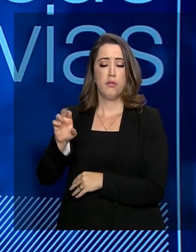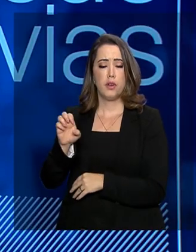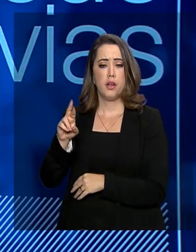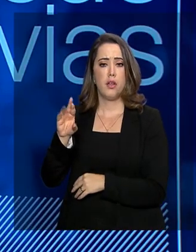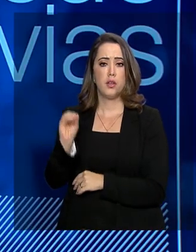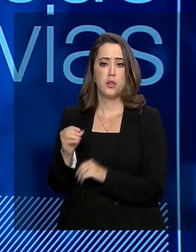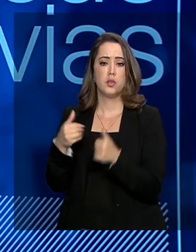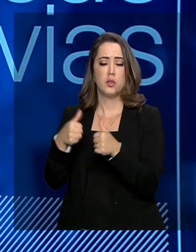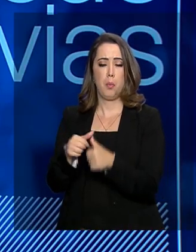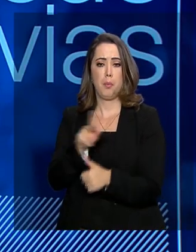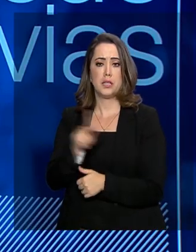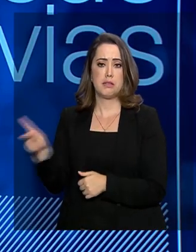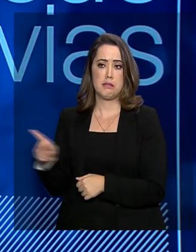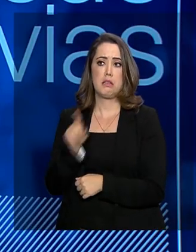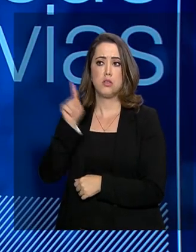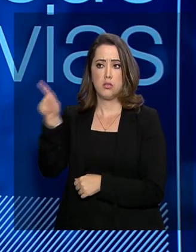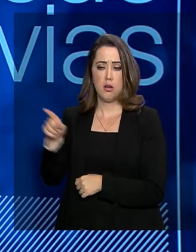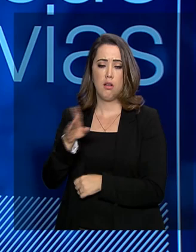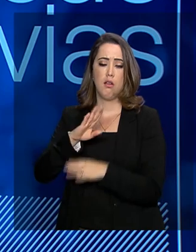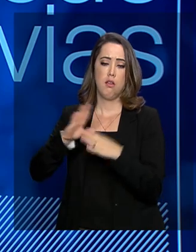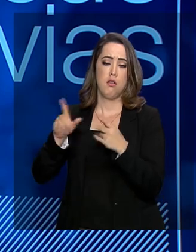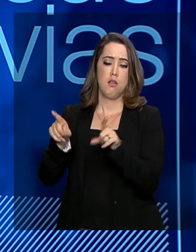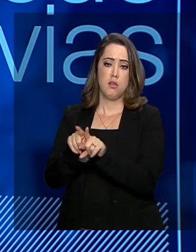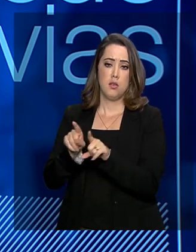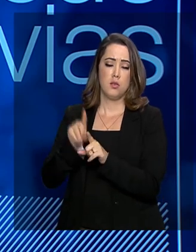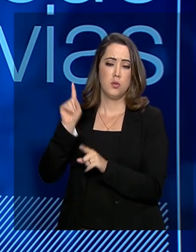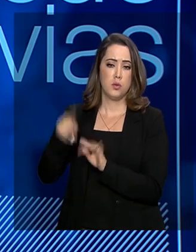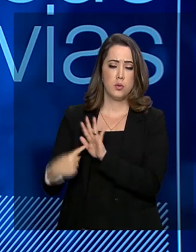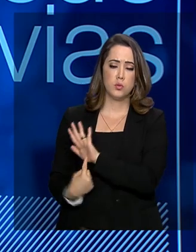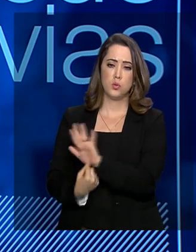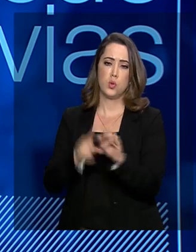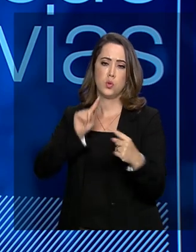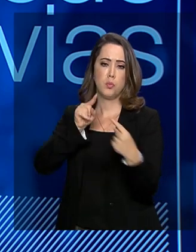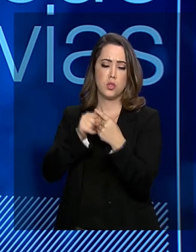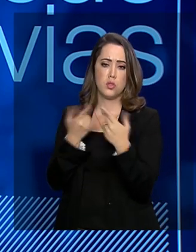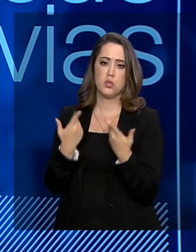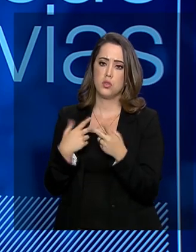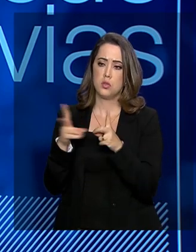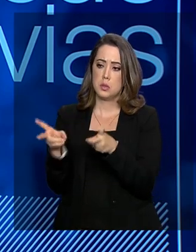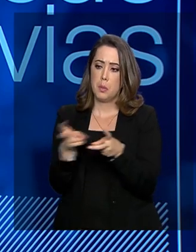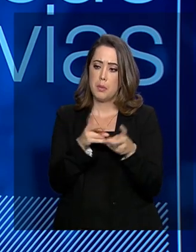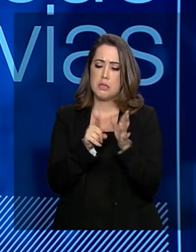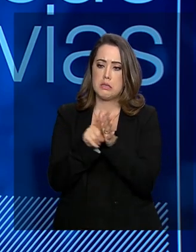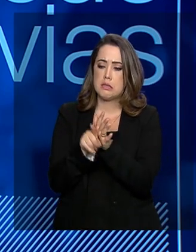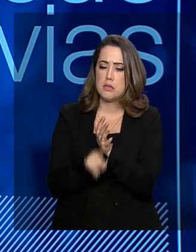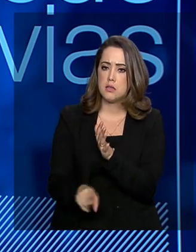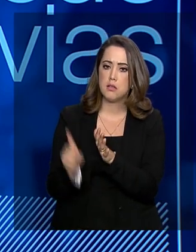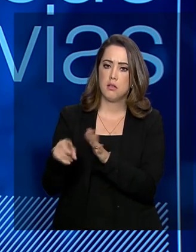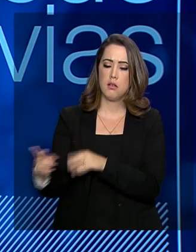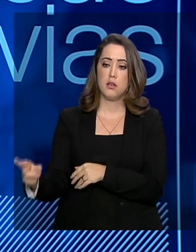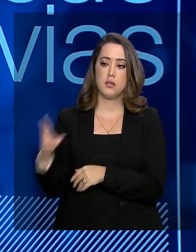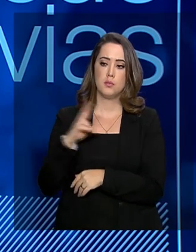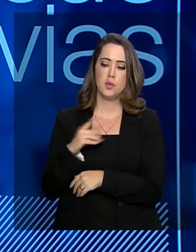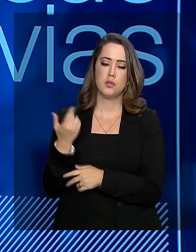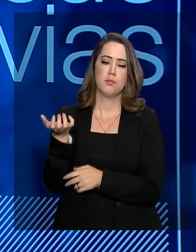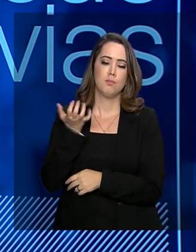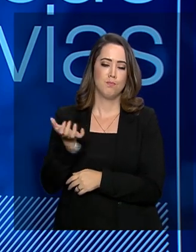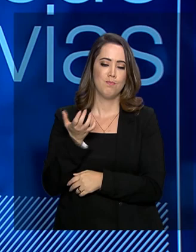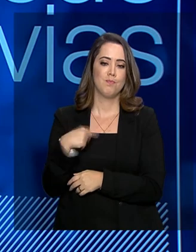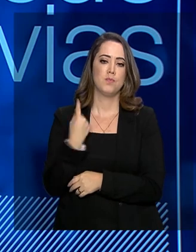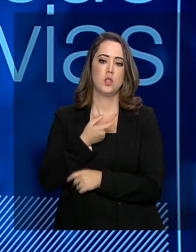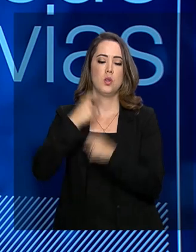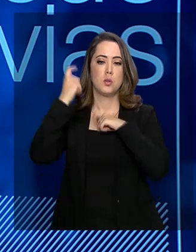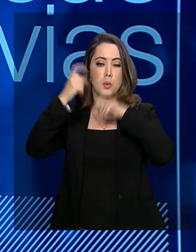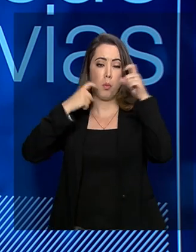presidência da Infraero. Isso tem mostrado resultado e esse é o nosso grande objetivo. A pesquisa de satisfação é o retorno que nós queremos. A nossa